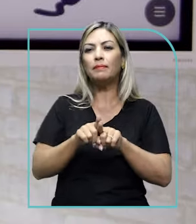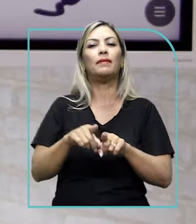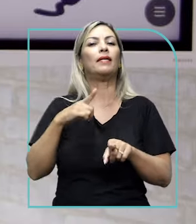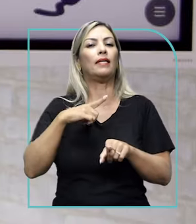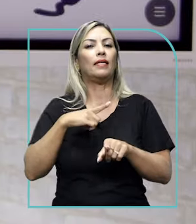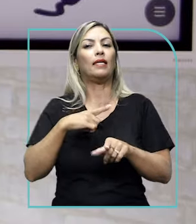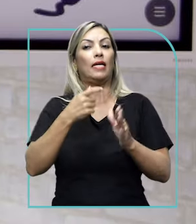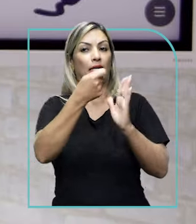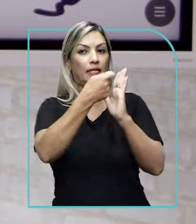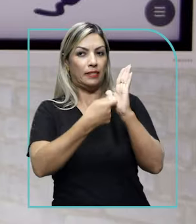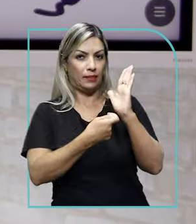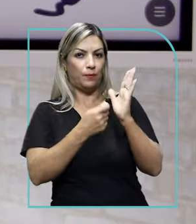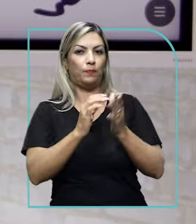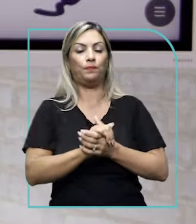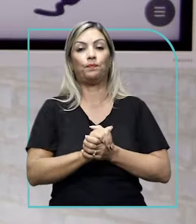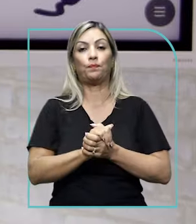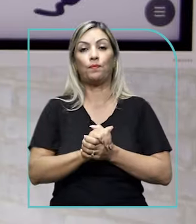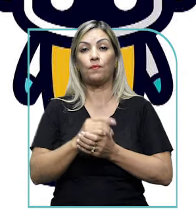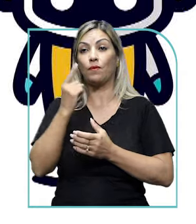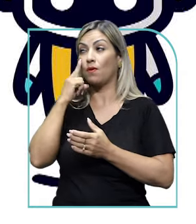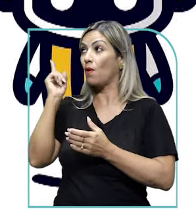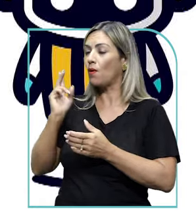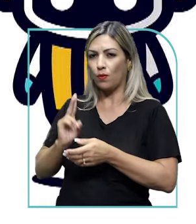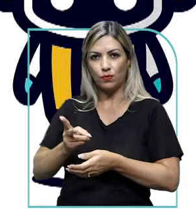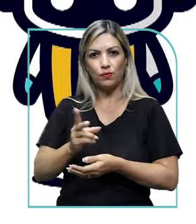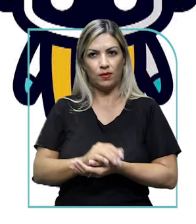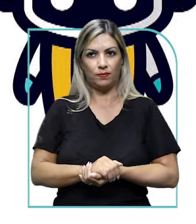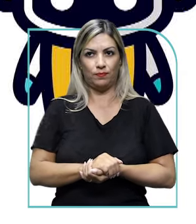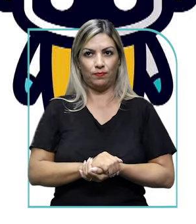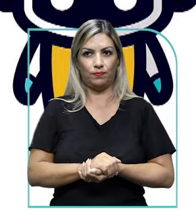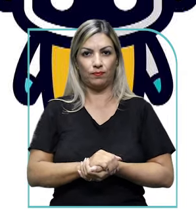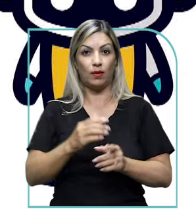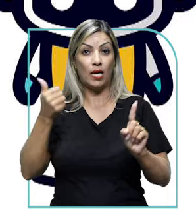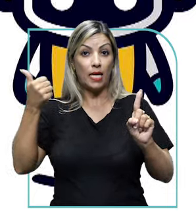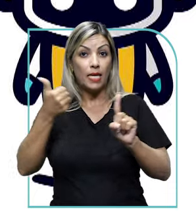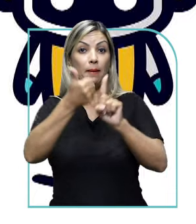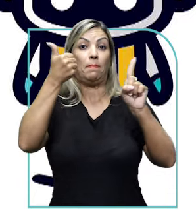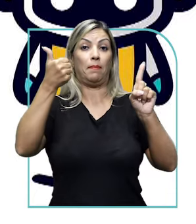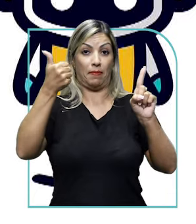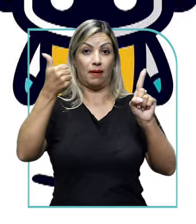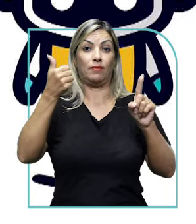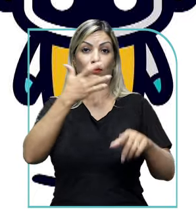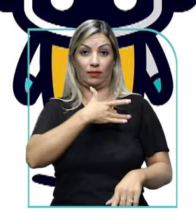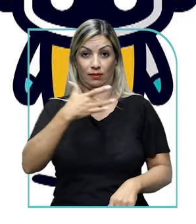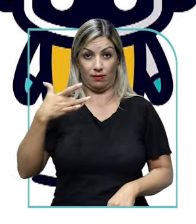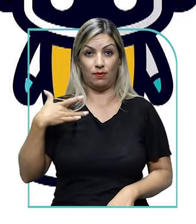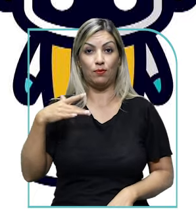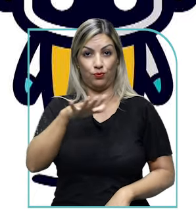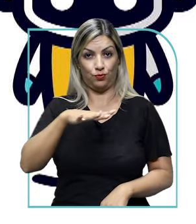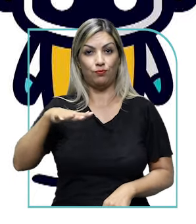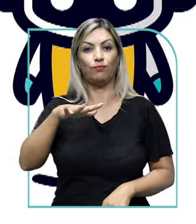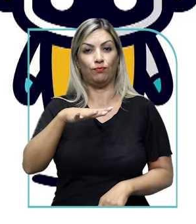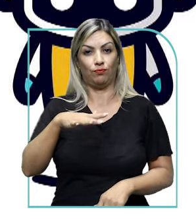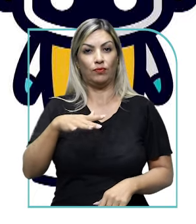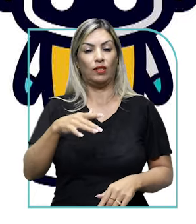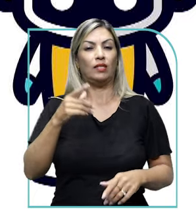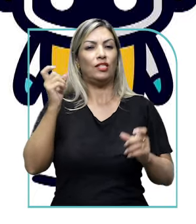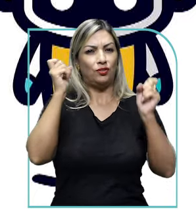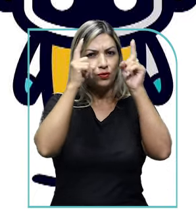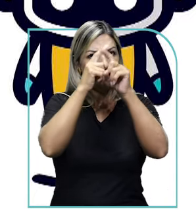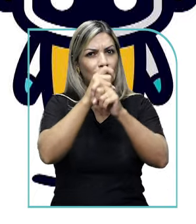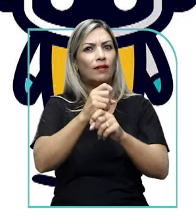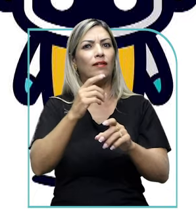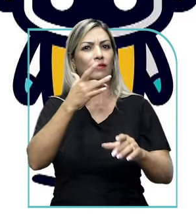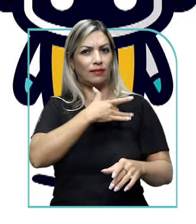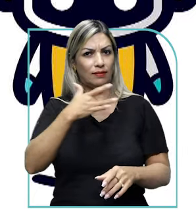na redação. Bom, vamos lá, caminhando. Impactos na saúde, sobrecarga do sistema de